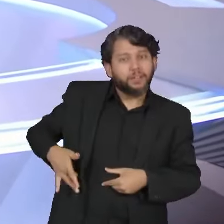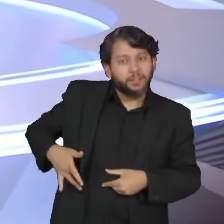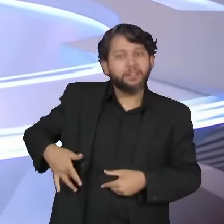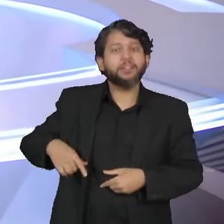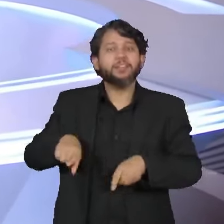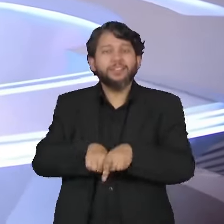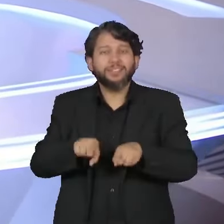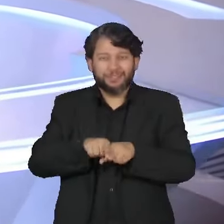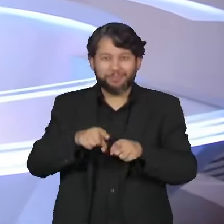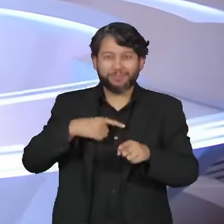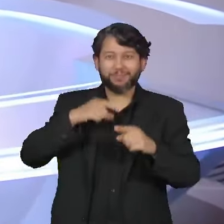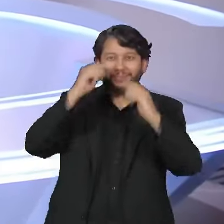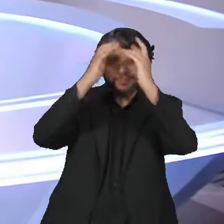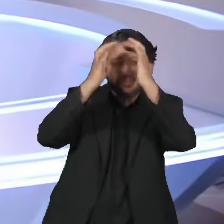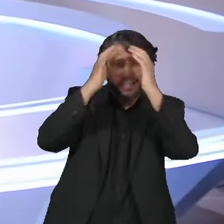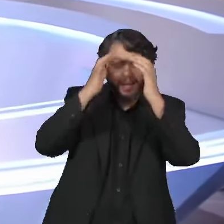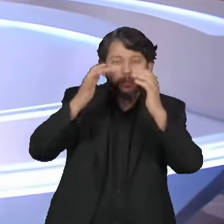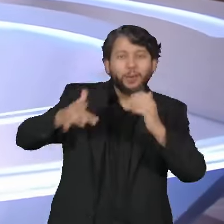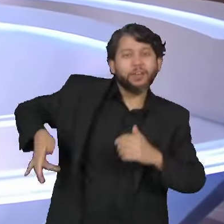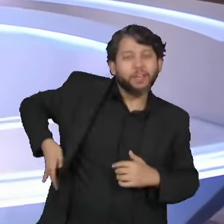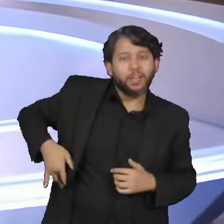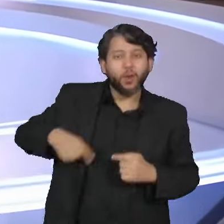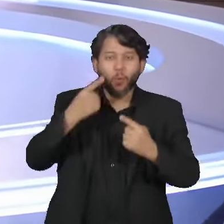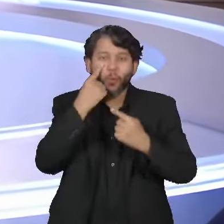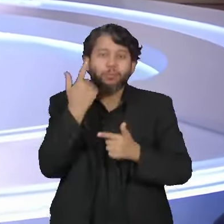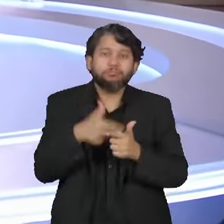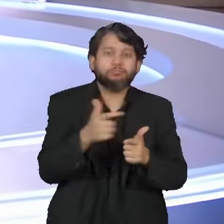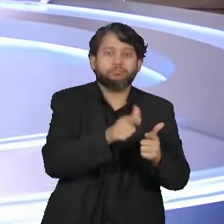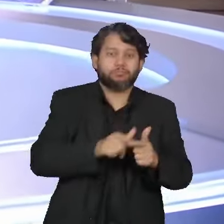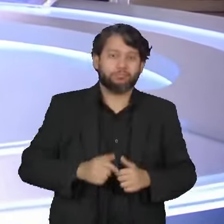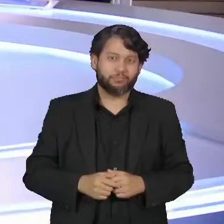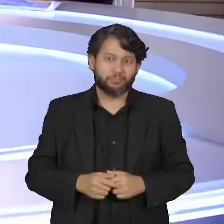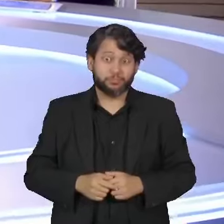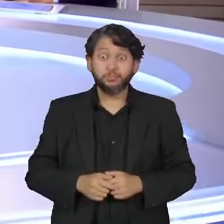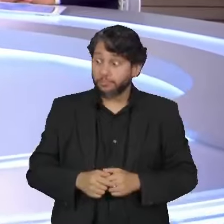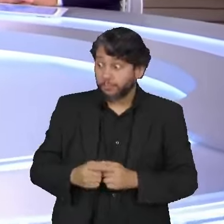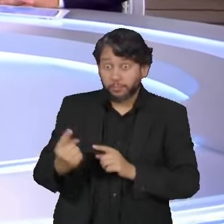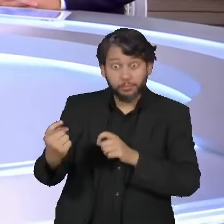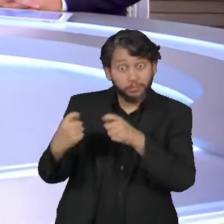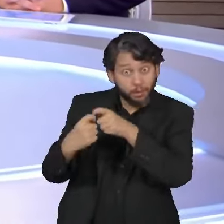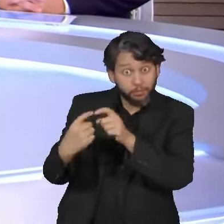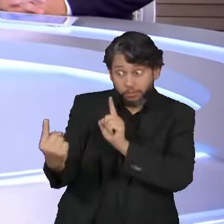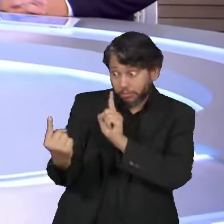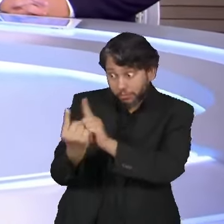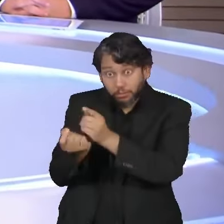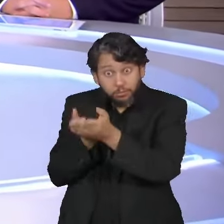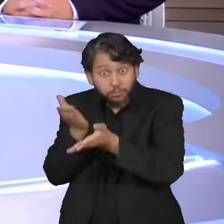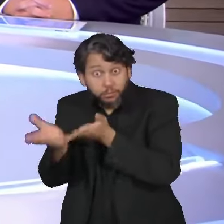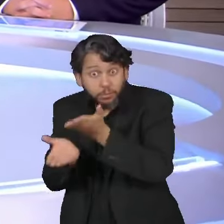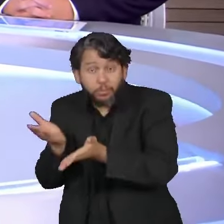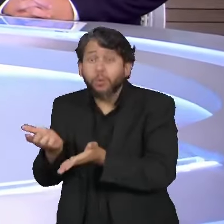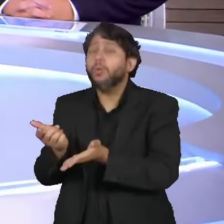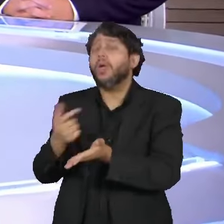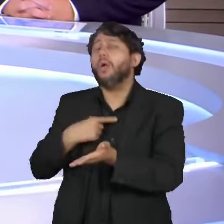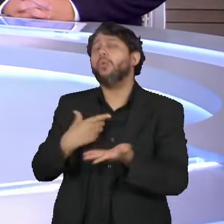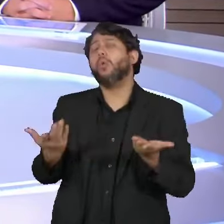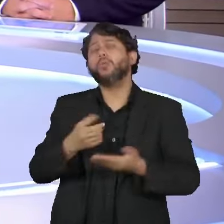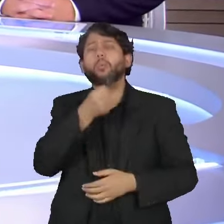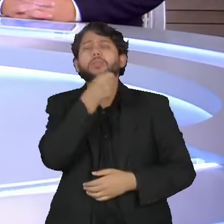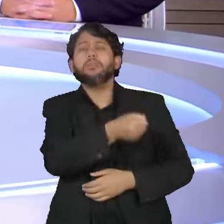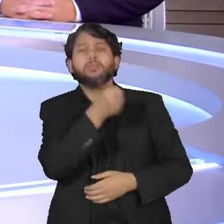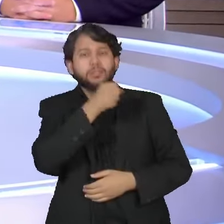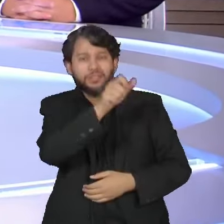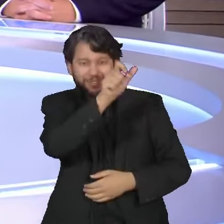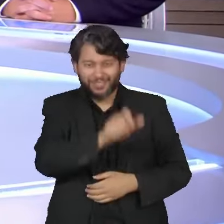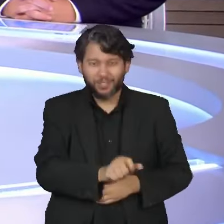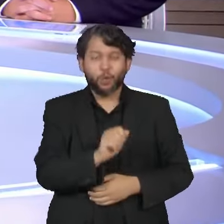rins e olhos. Pois é, sobre o diagnóstico, tratamento, eu conversei com a hematologista Sandra Logueto, que é